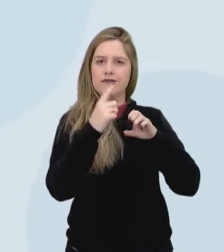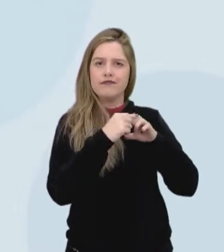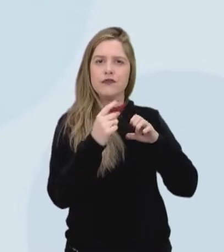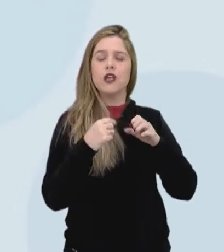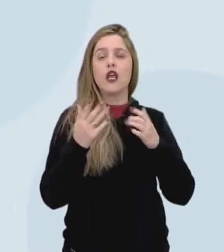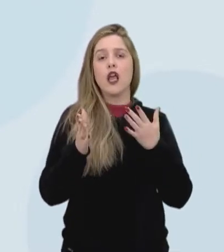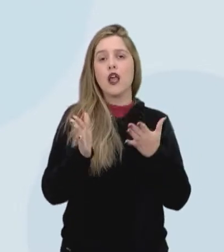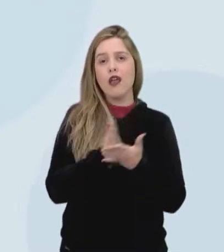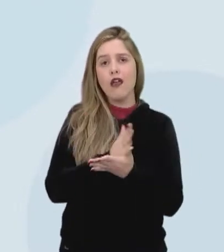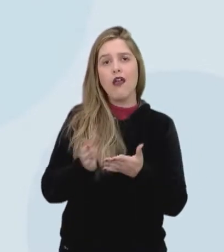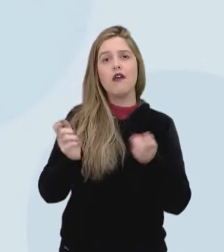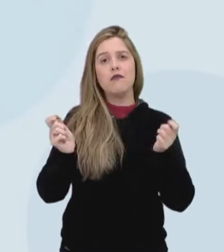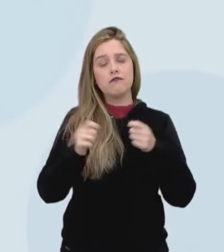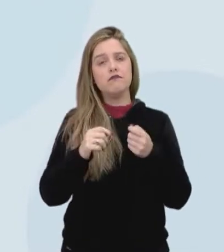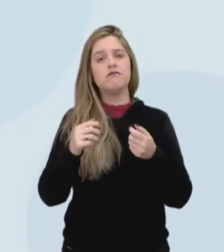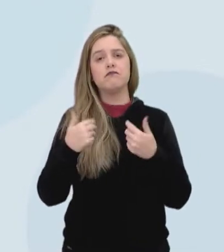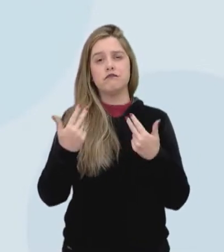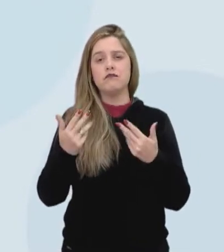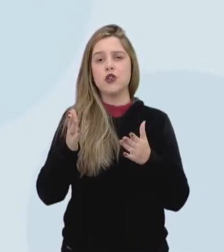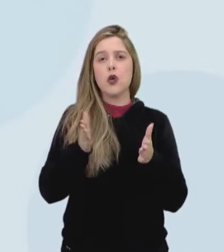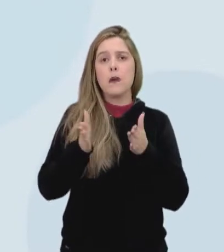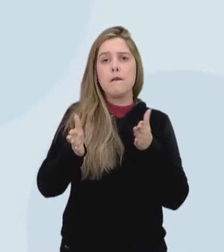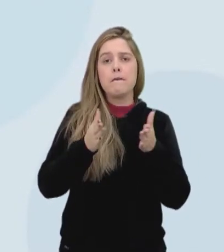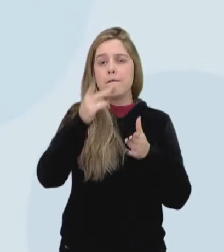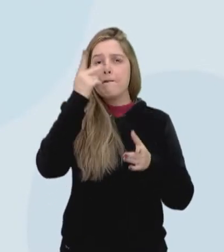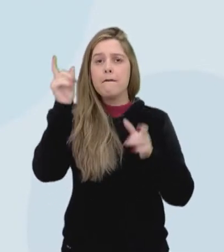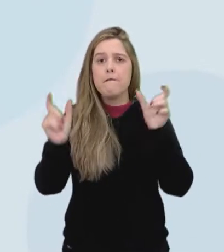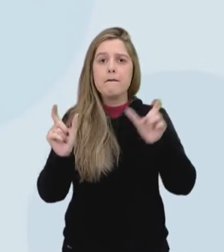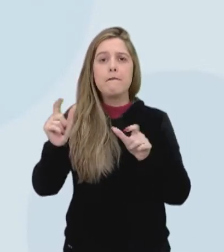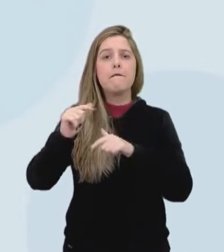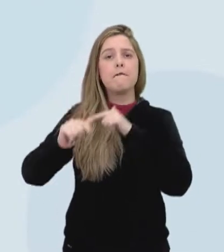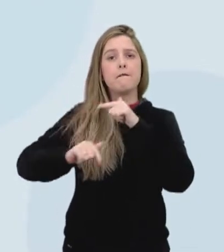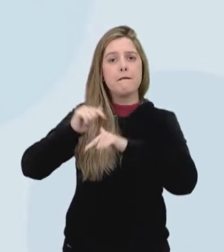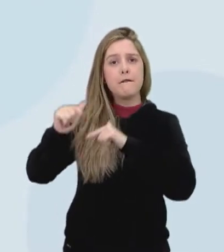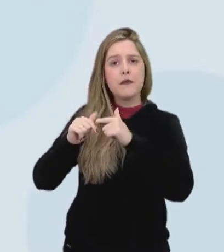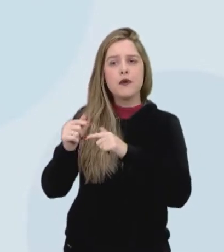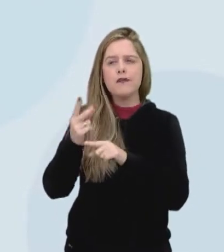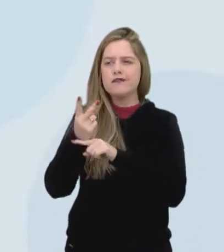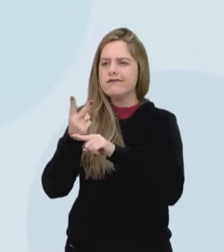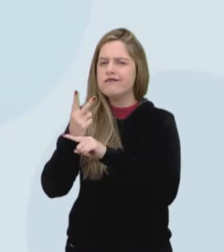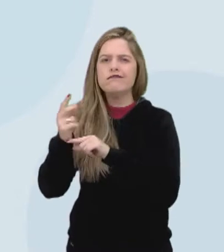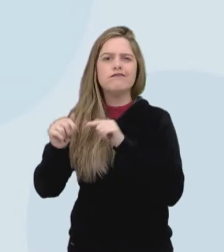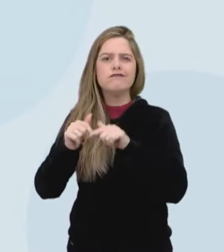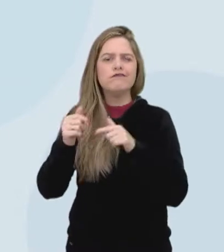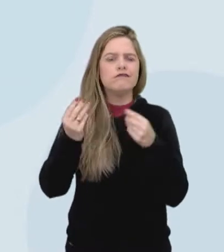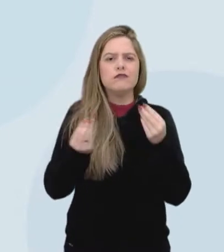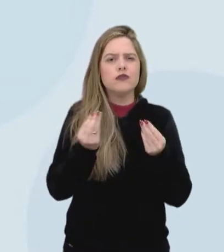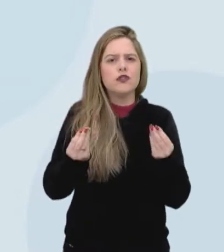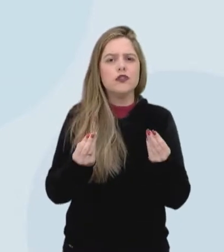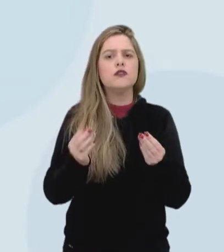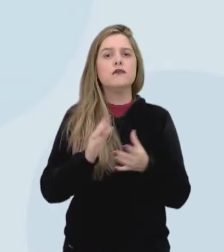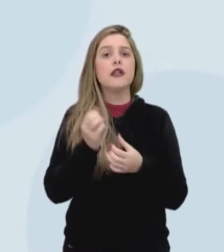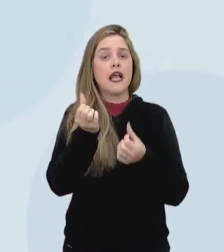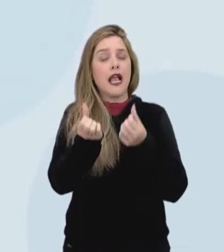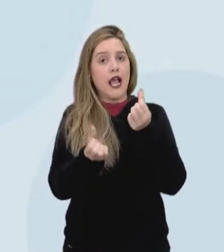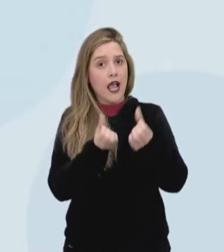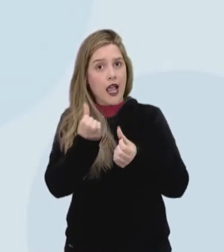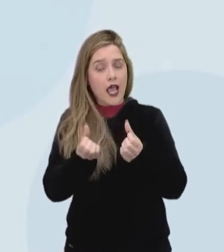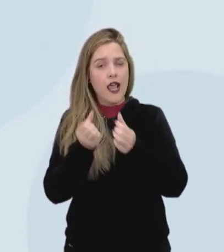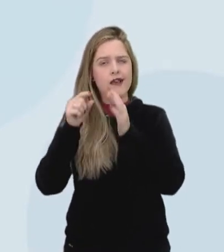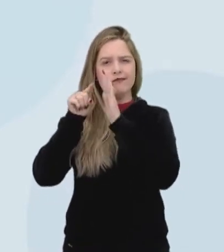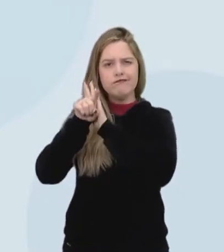forma autônoma. E há uma parte de pessoas que trabalham explorando o trabalho dos outros, que a gente chama de capitalista,